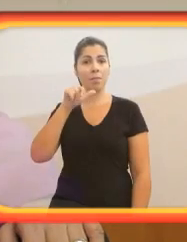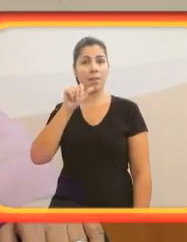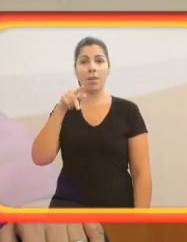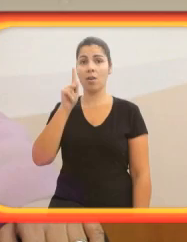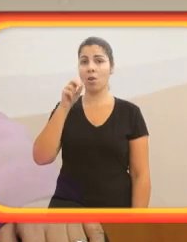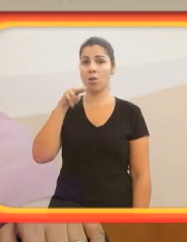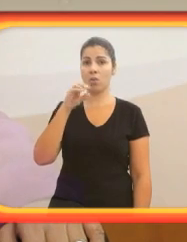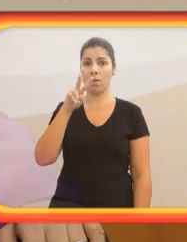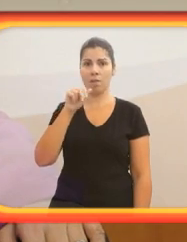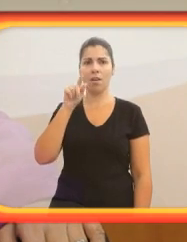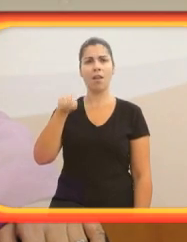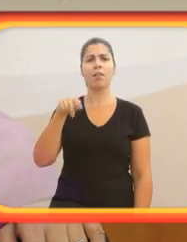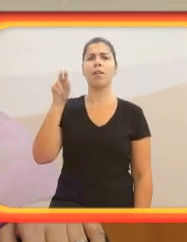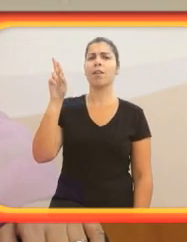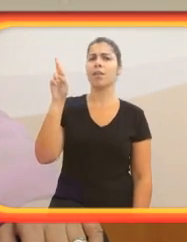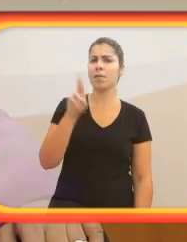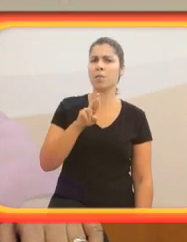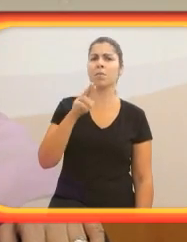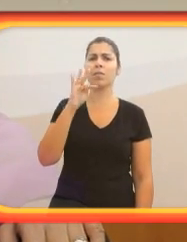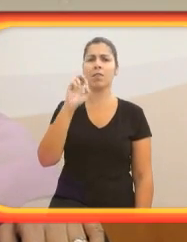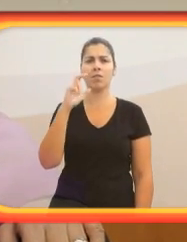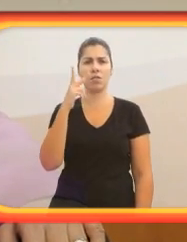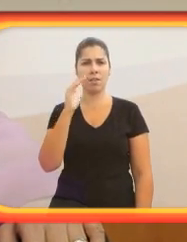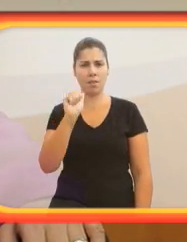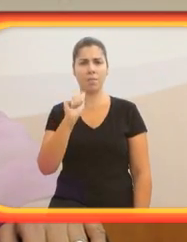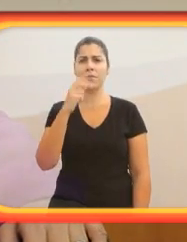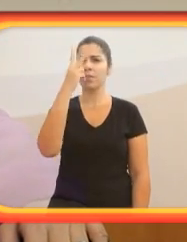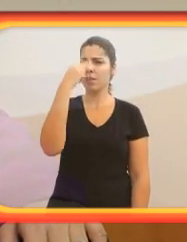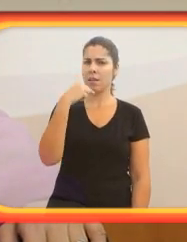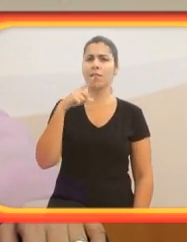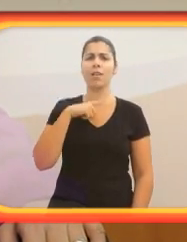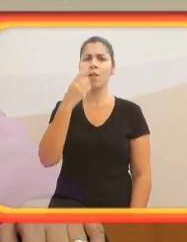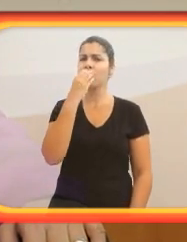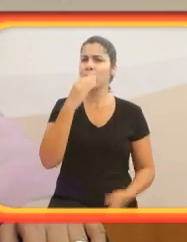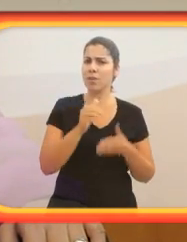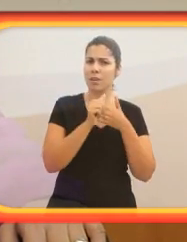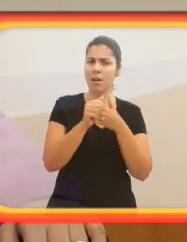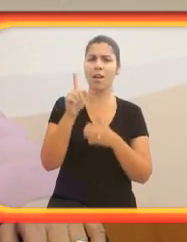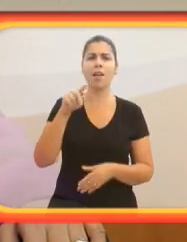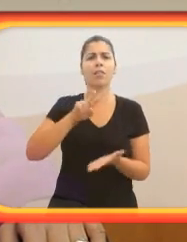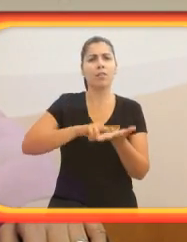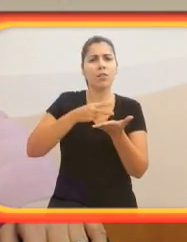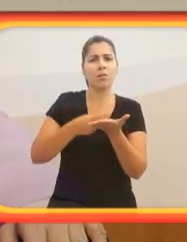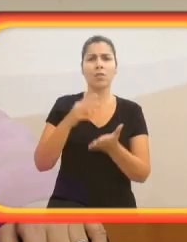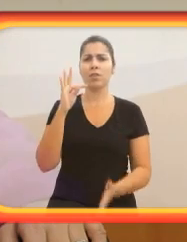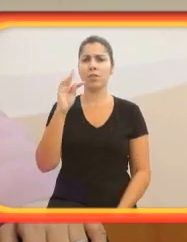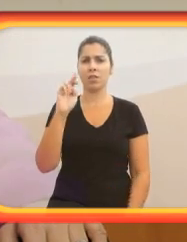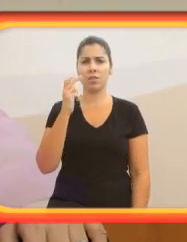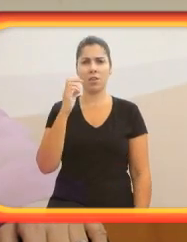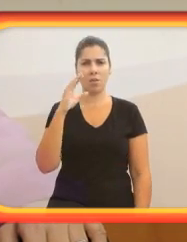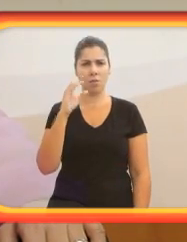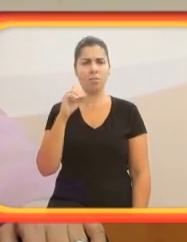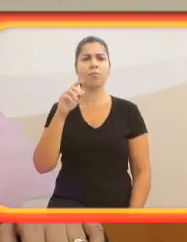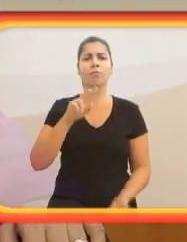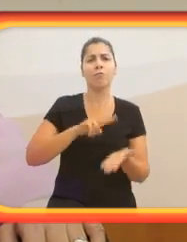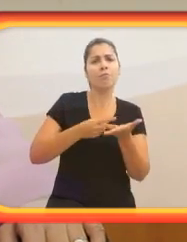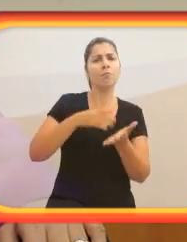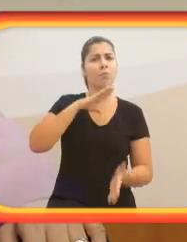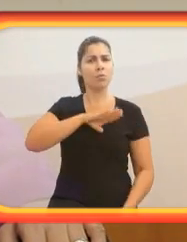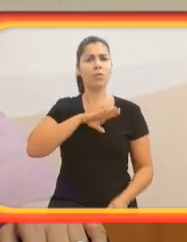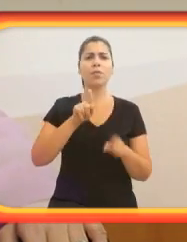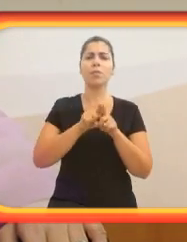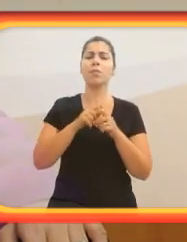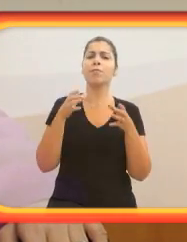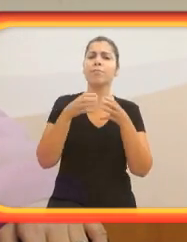Camila Concová é da República Tcheca, é cega e tem um cão guia. Ela é tradutora do tcheco para o português e está